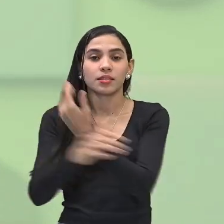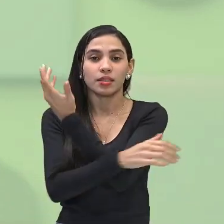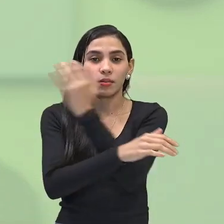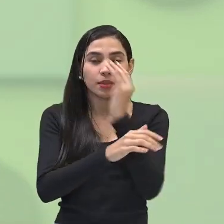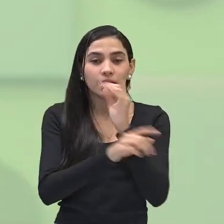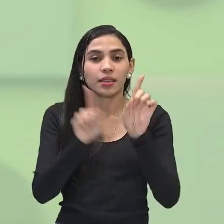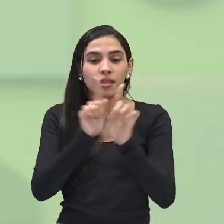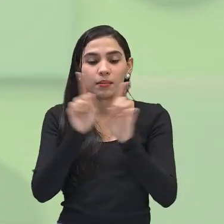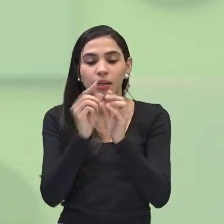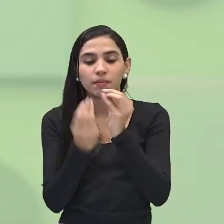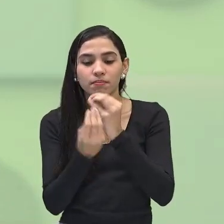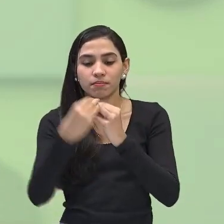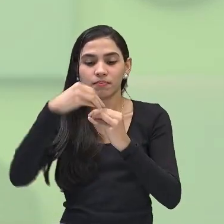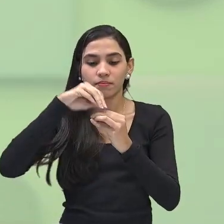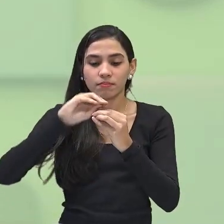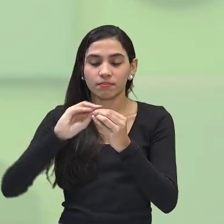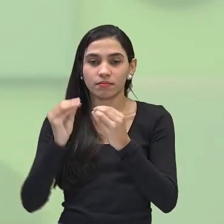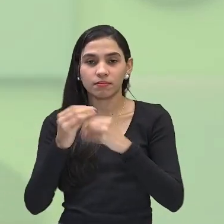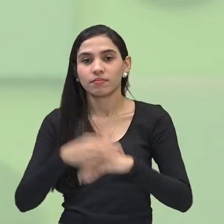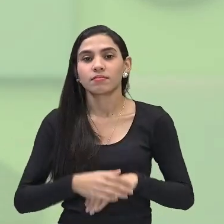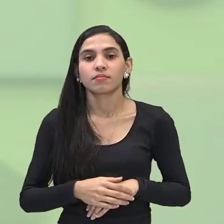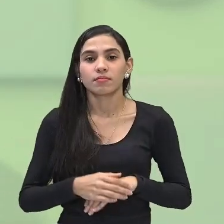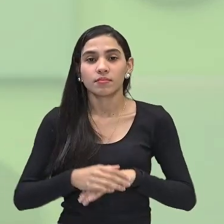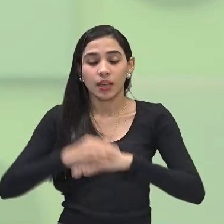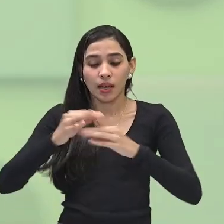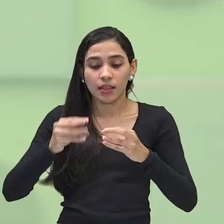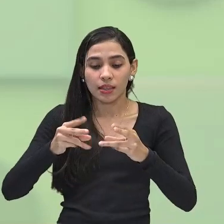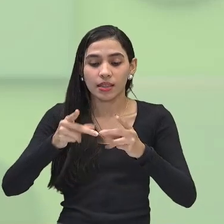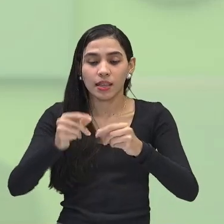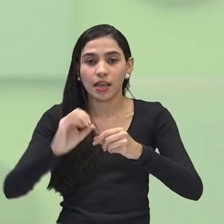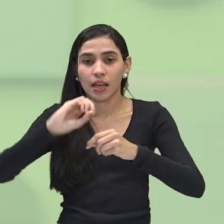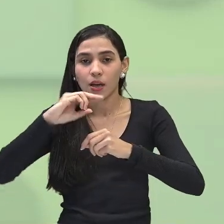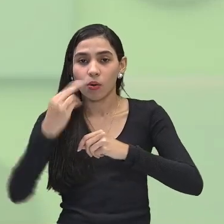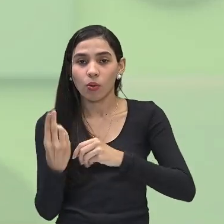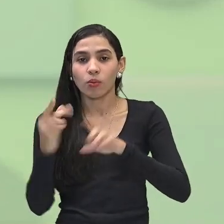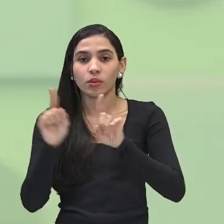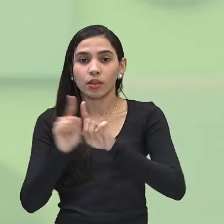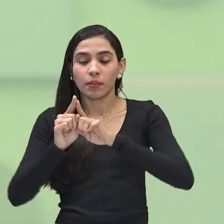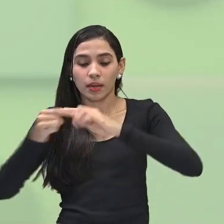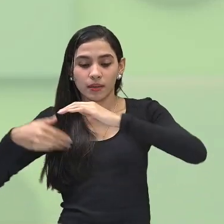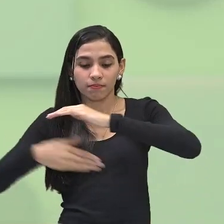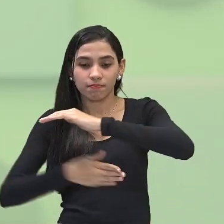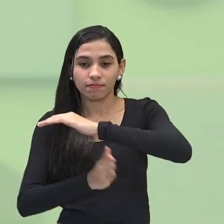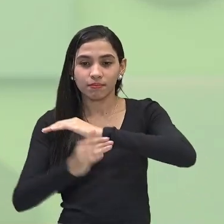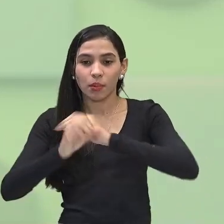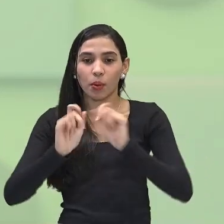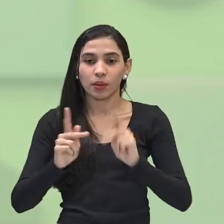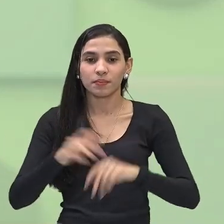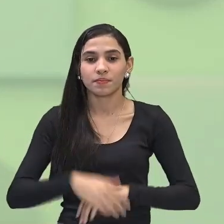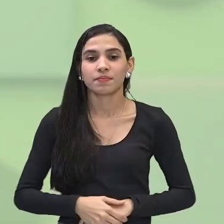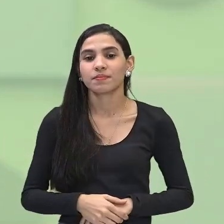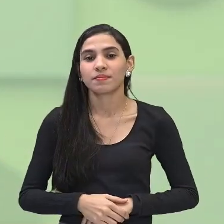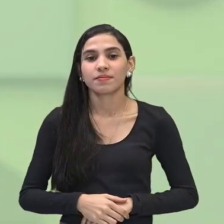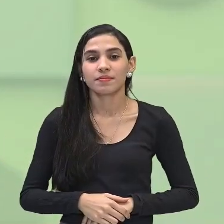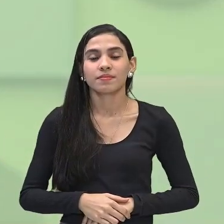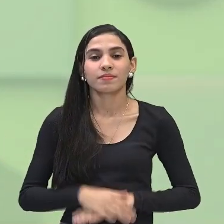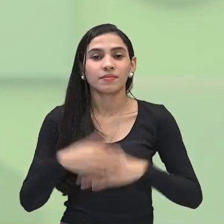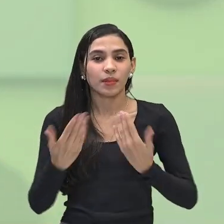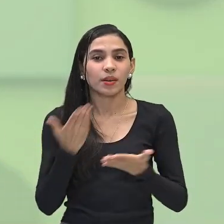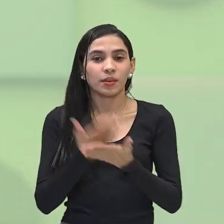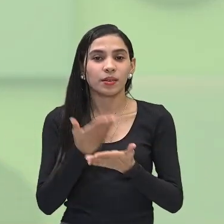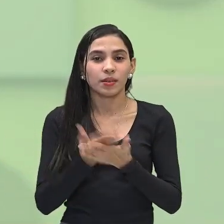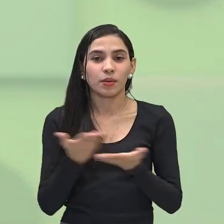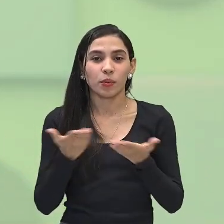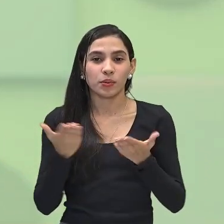microorganismos, sejam eles na superfície da Terra ou também no mar. Tá bom? Então, esse foi o nosso